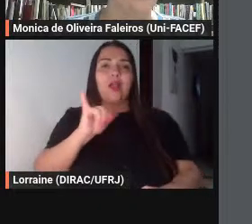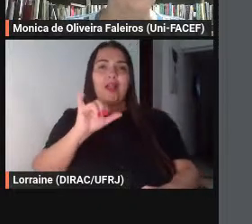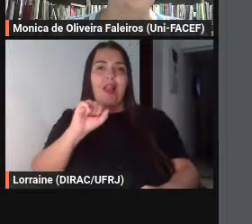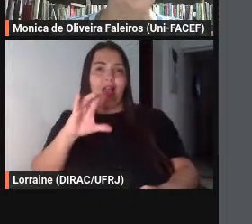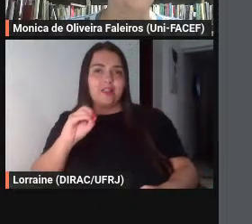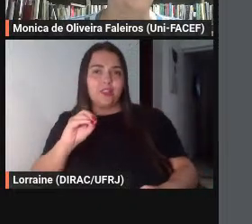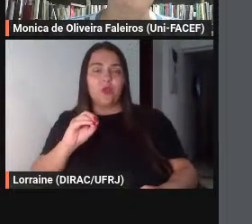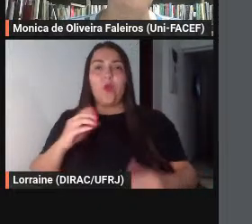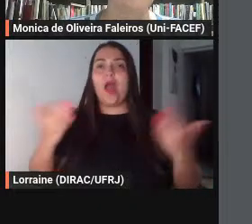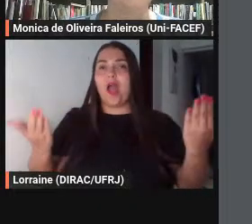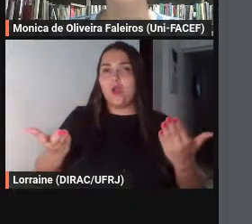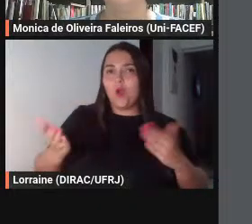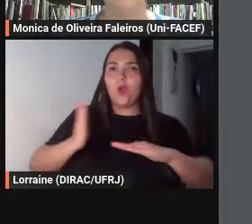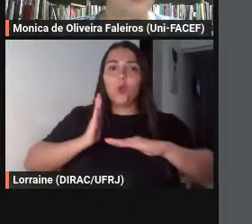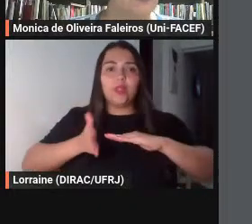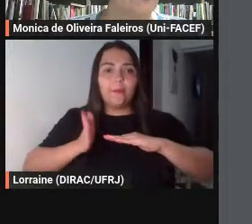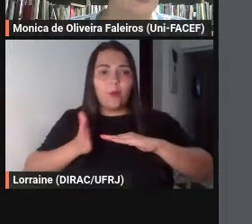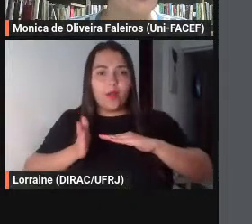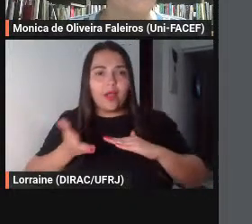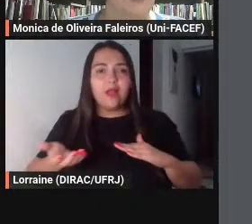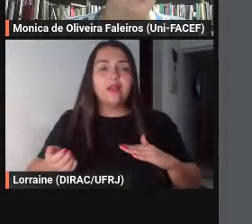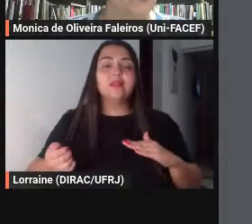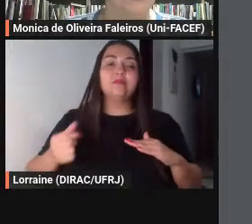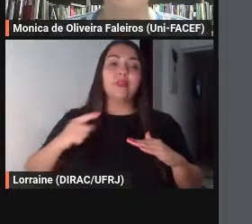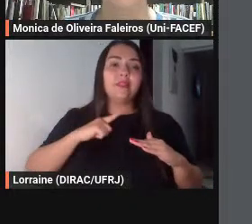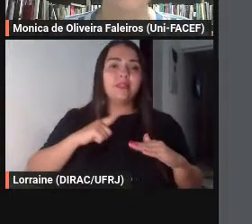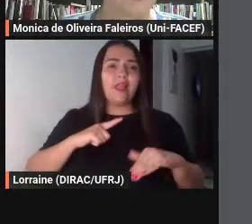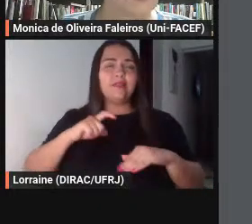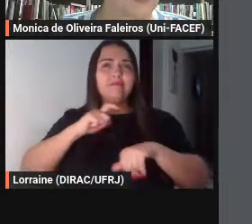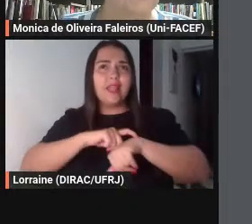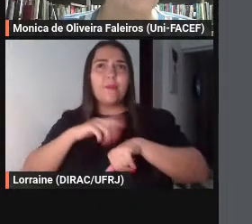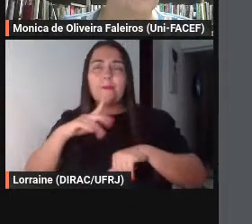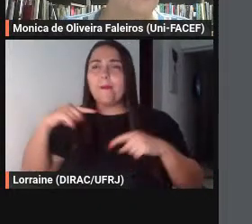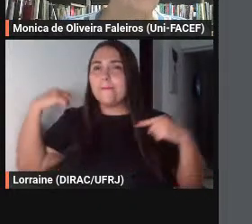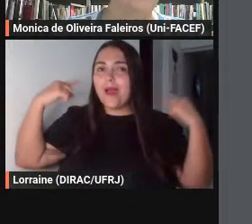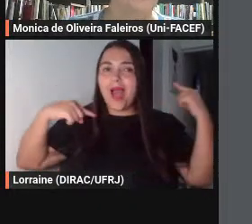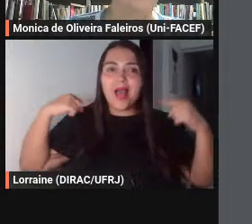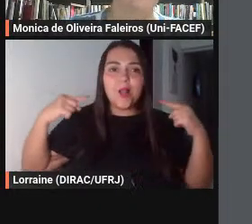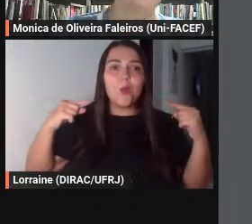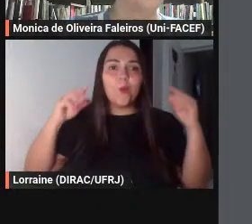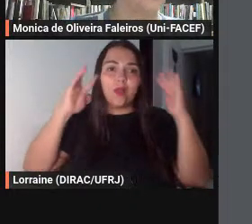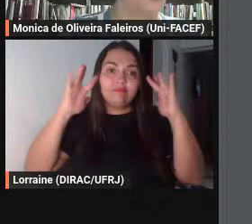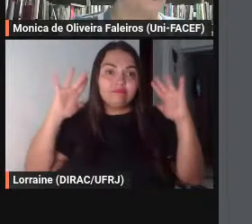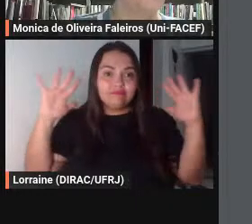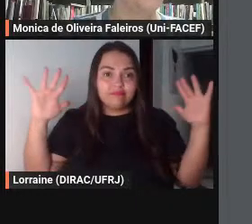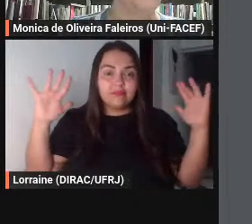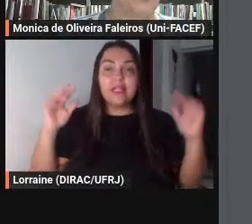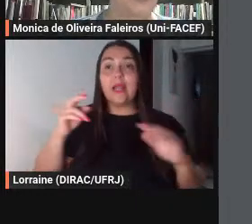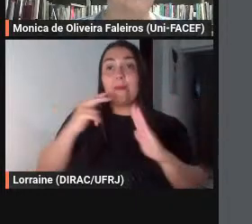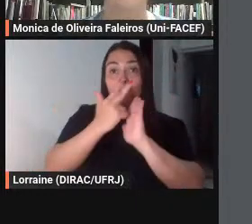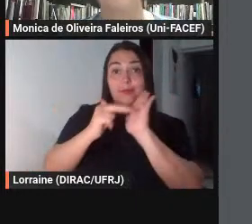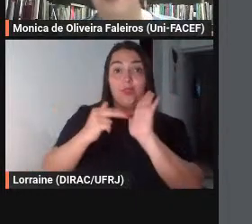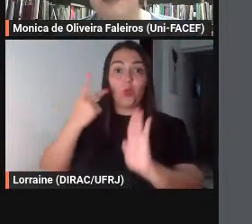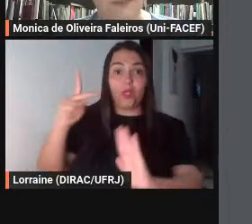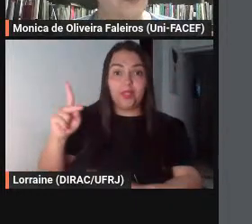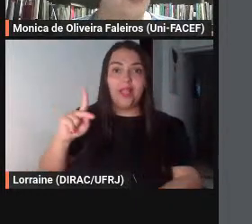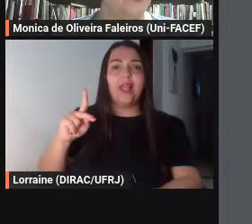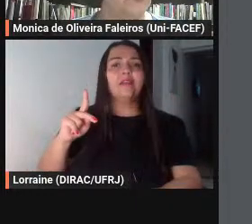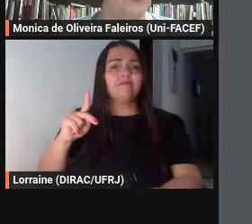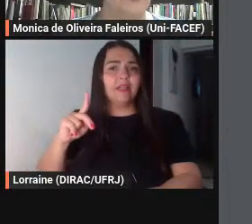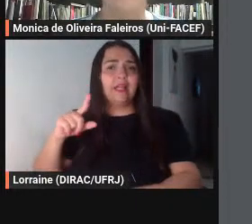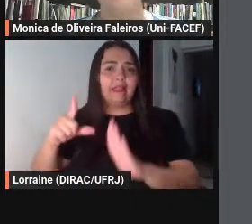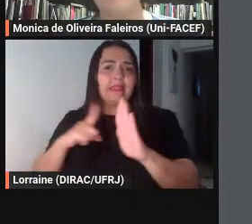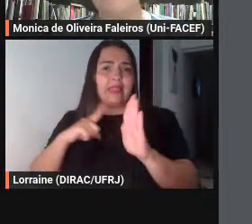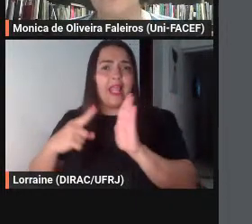o leitor com associações díspares malucas inusitadas né a pintura do Botticelli de fato refere-se ao